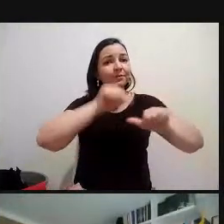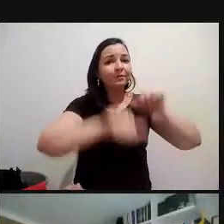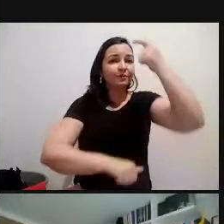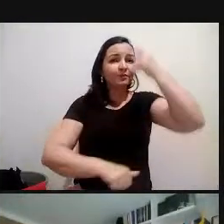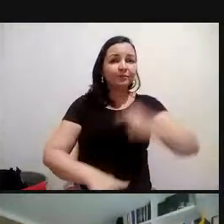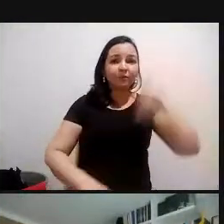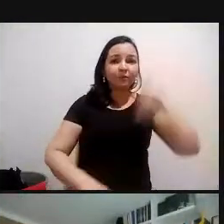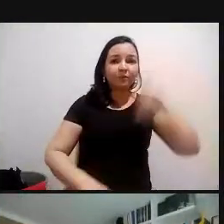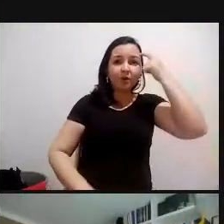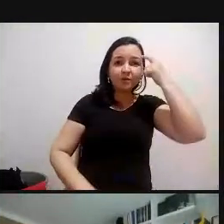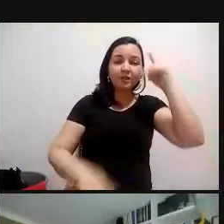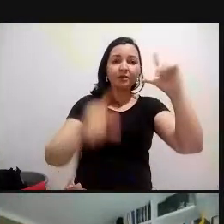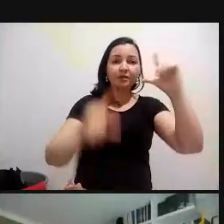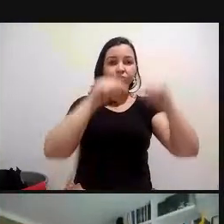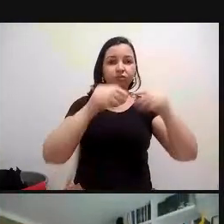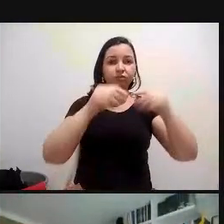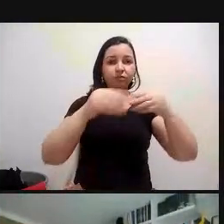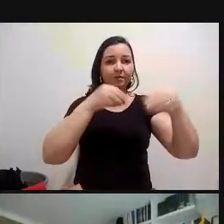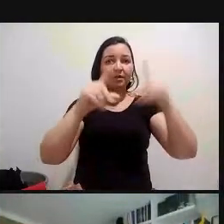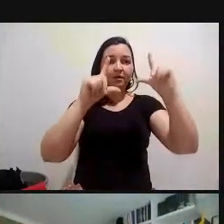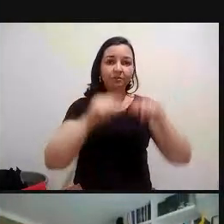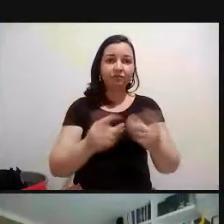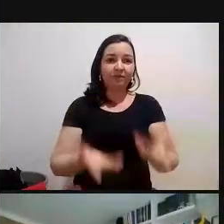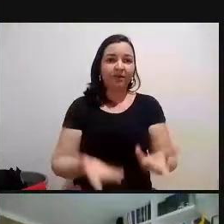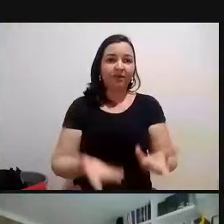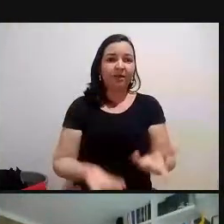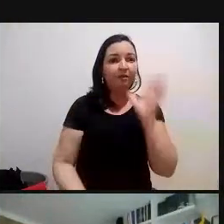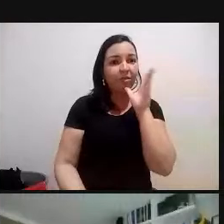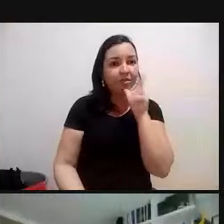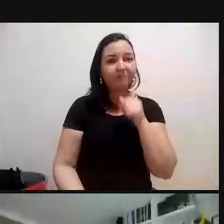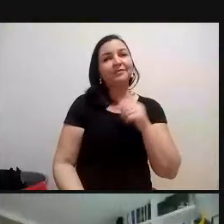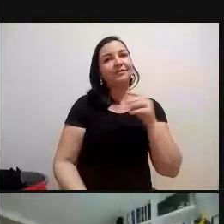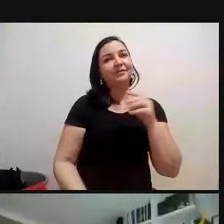plásticos, poderia ser só mais rápido, né, pois é.